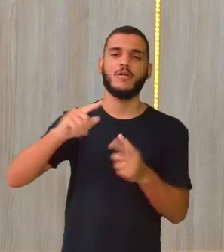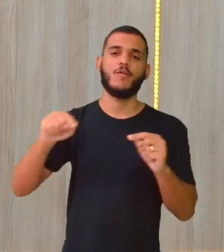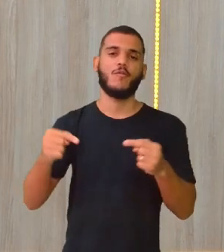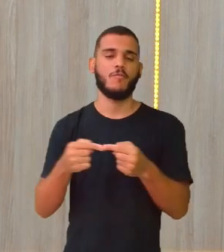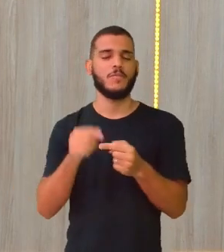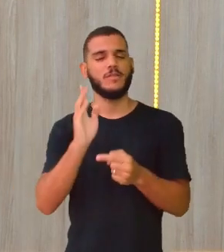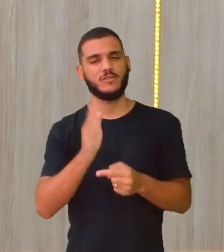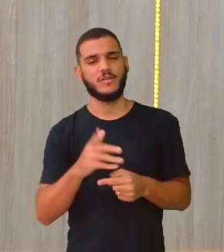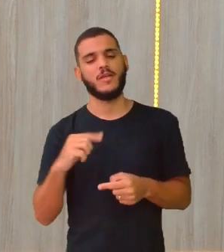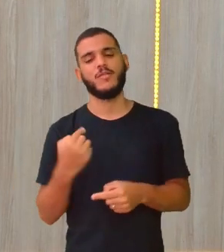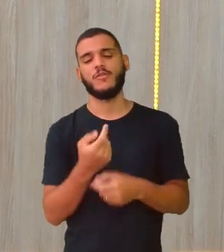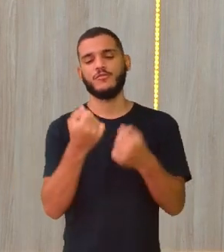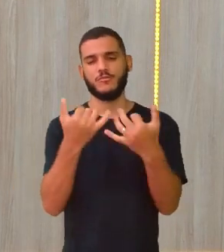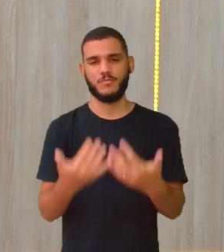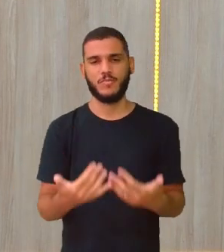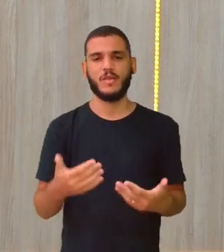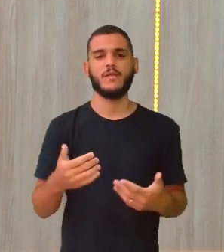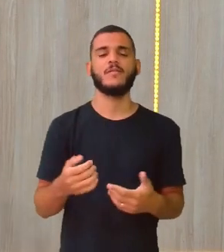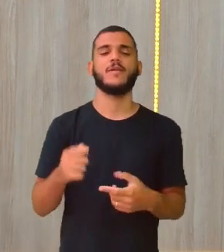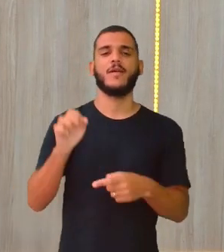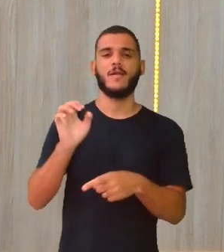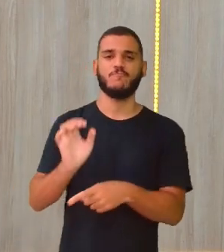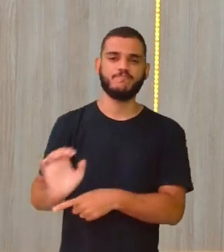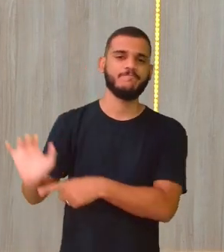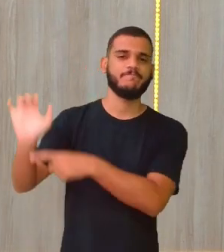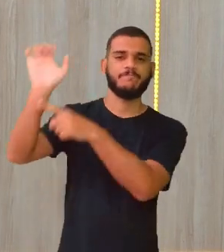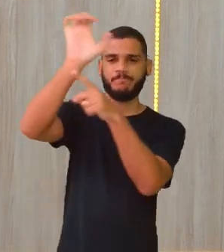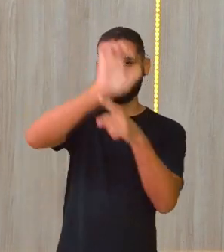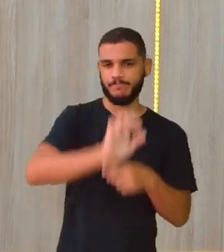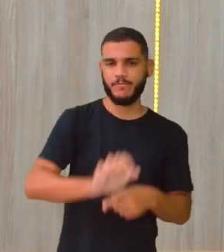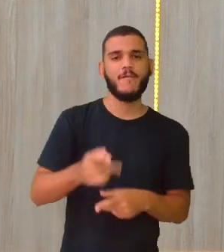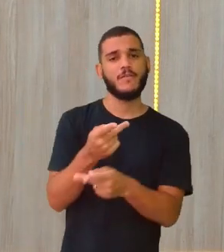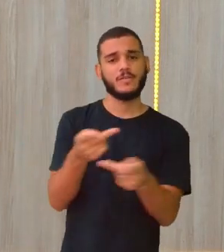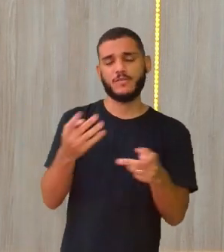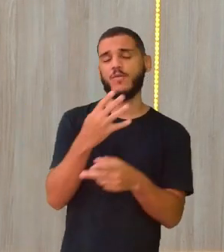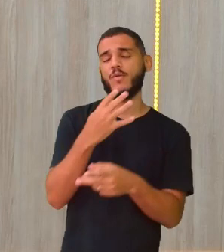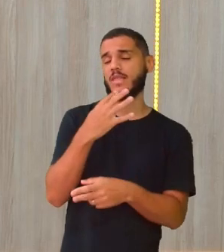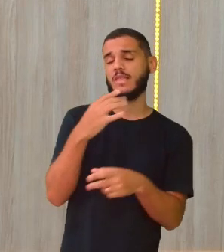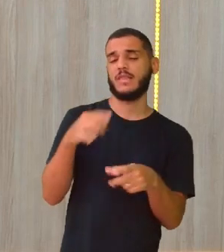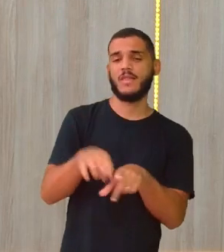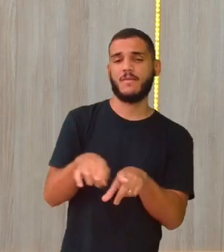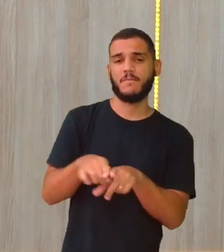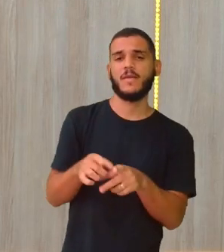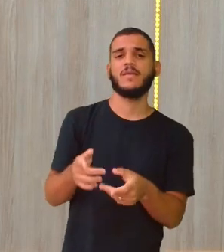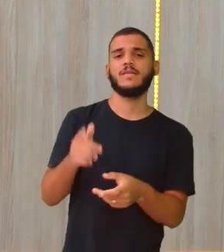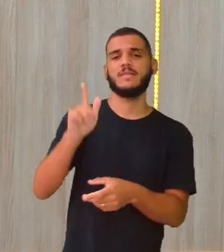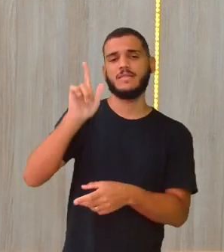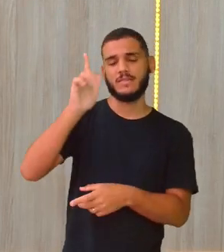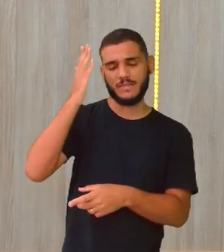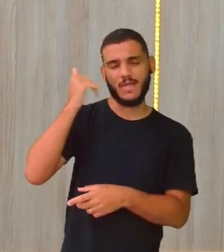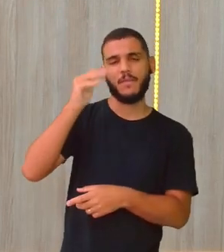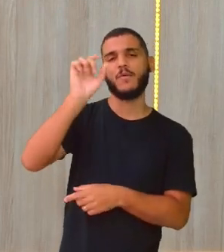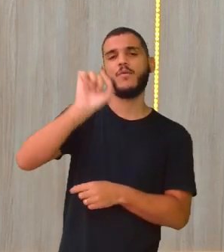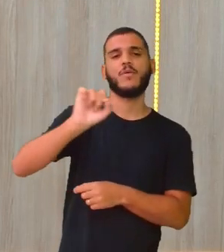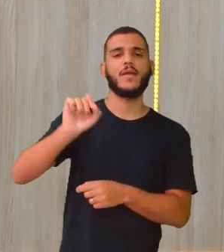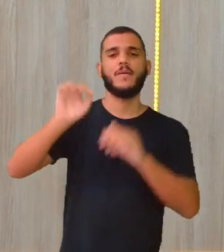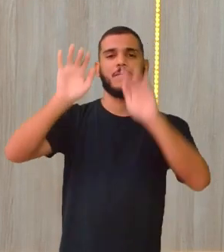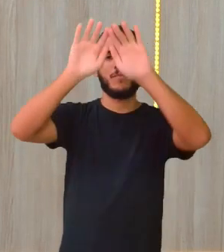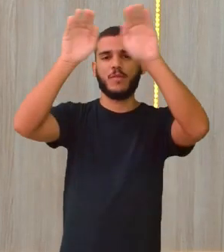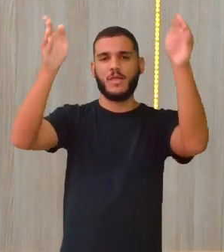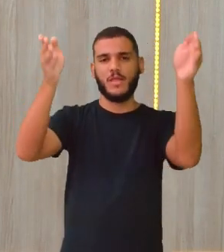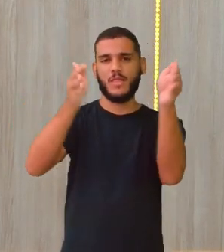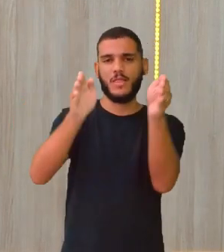Quando a gente fala em região, aí você já sabe o que é a região, você já sabe o que é território, você já sabe o que você